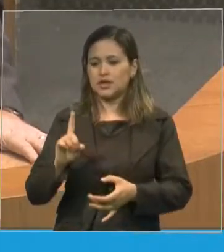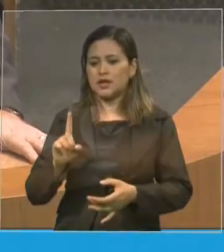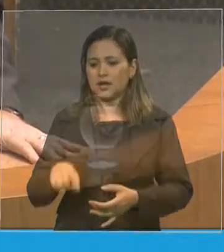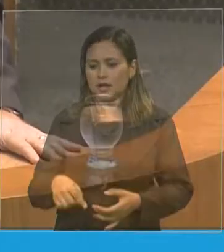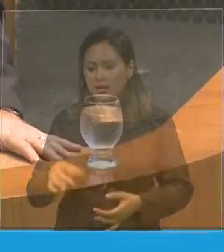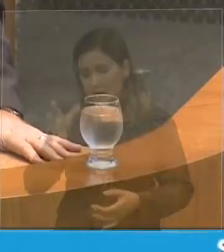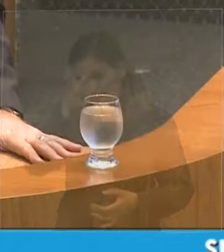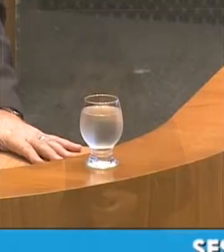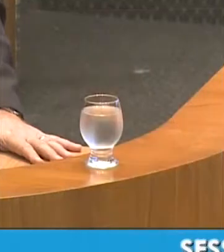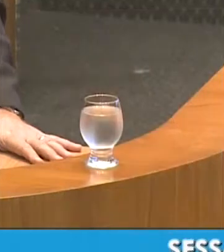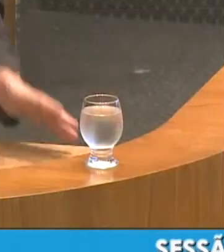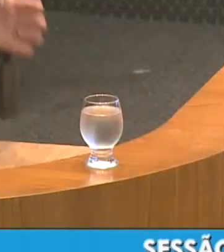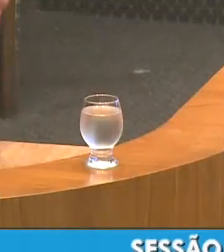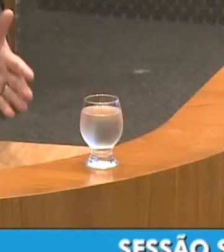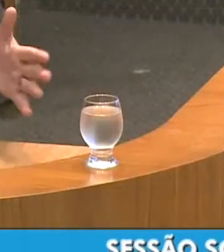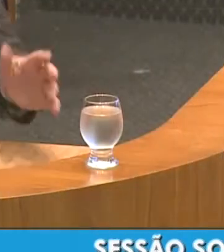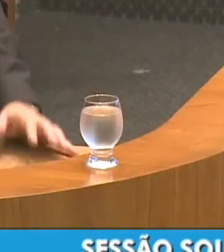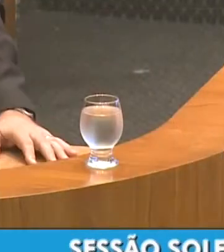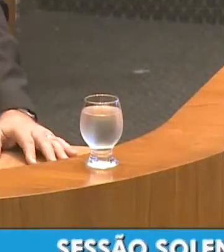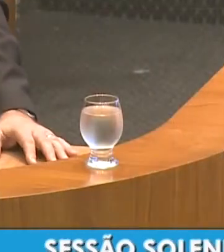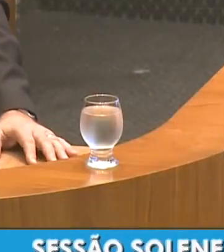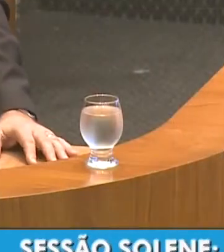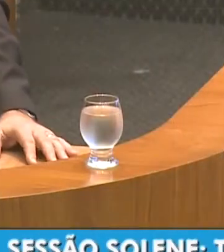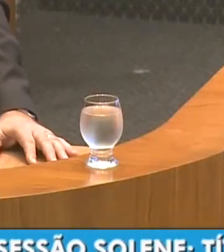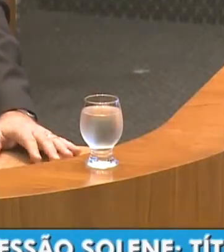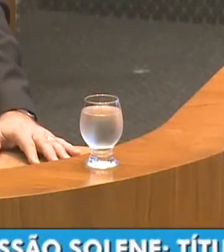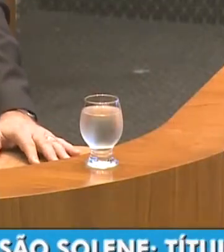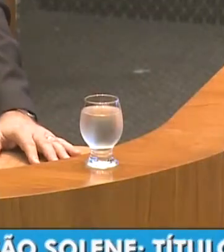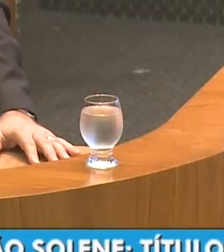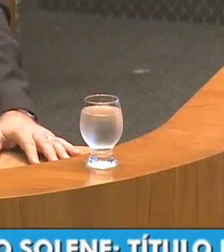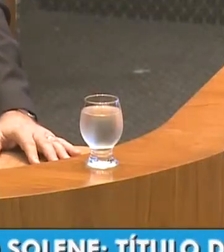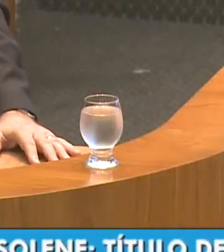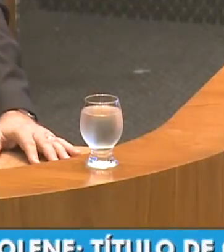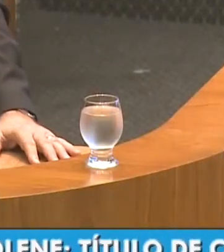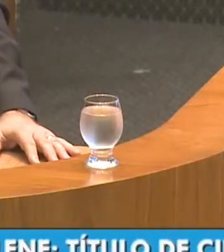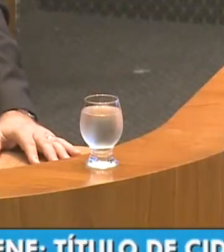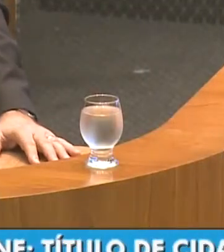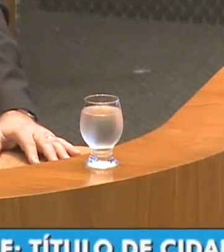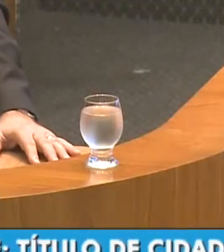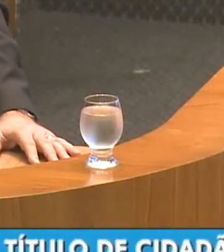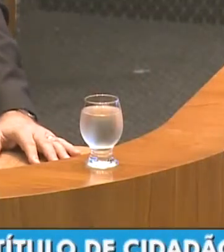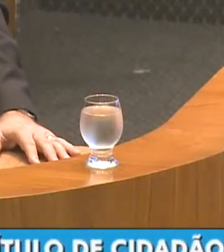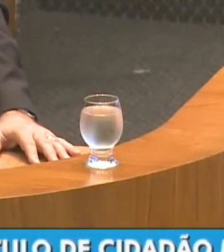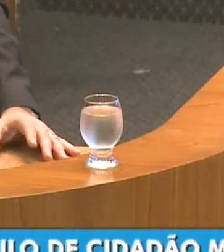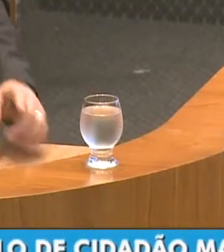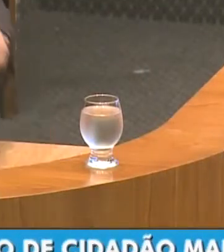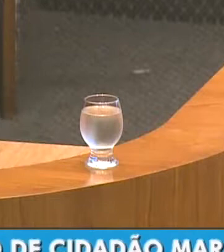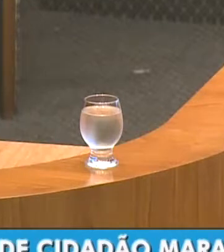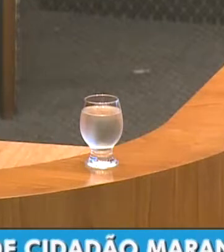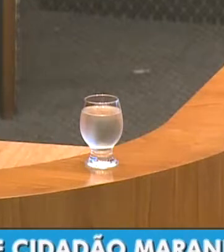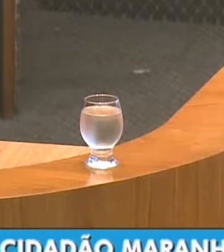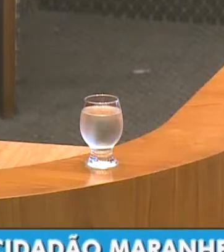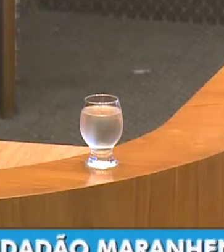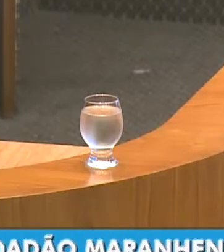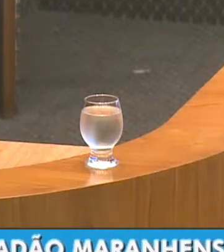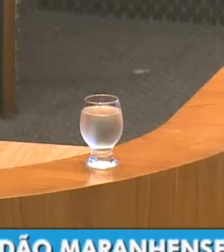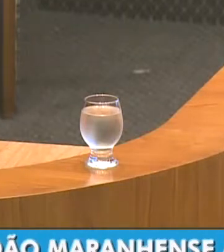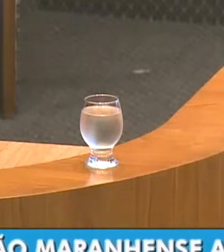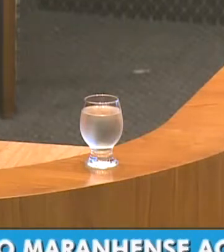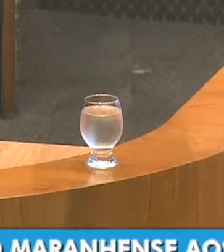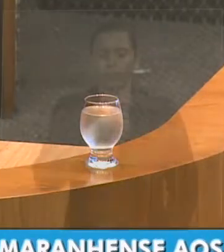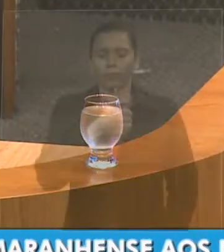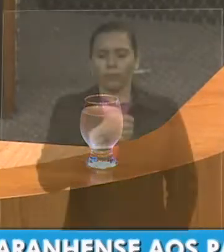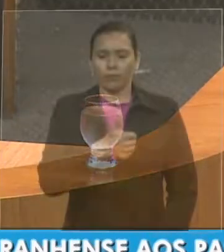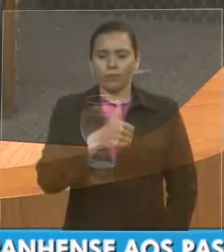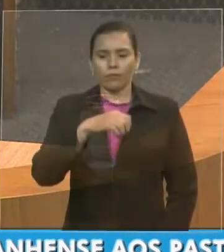da Amazônia Legal, onde o Maranhão é parte totalmente integrante disso. Em 1921. E,